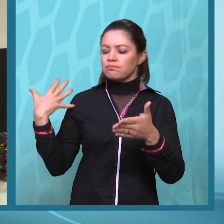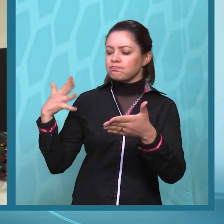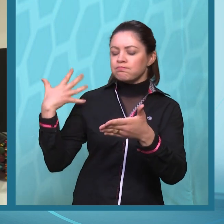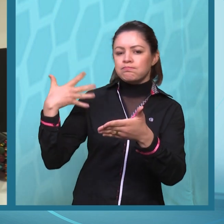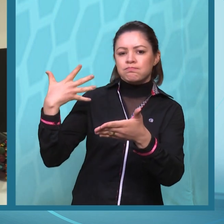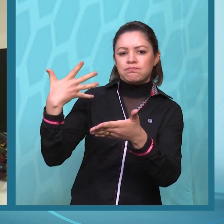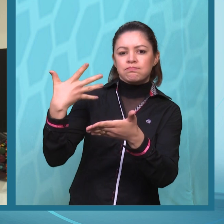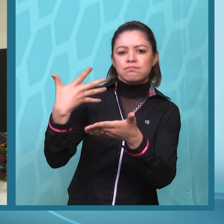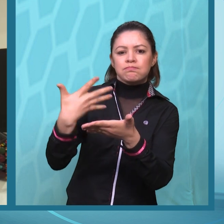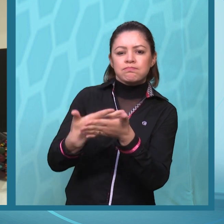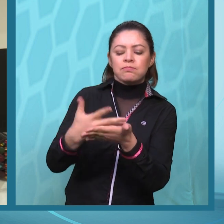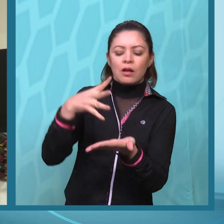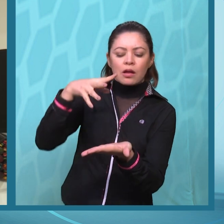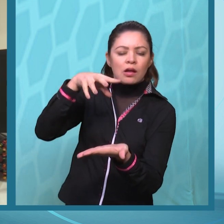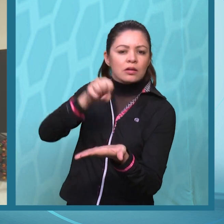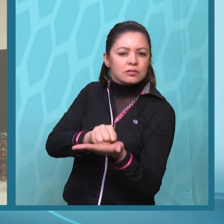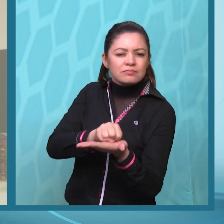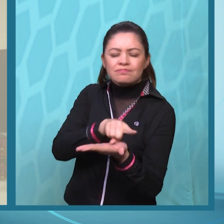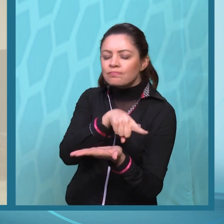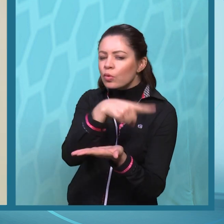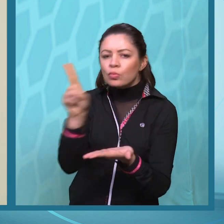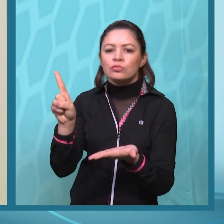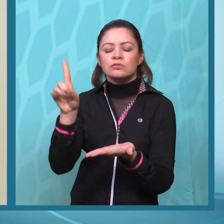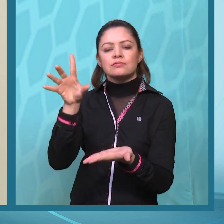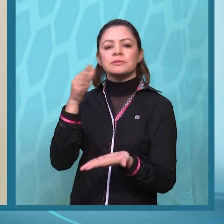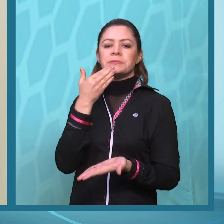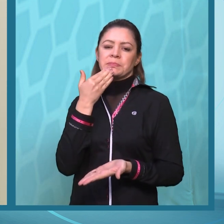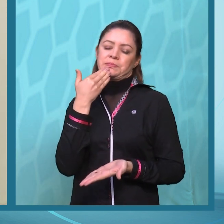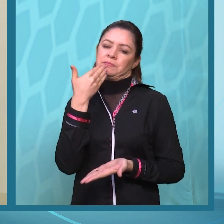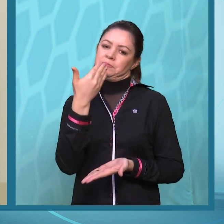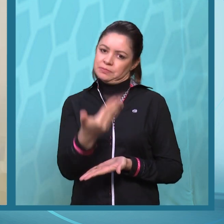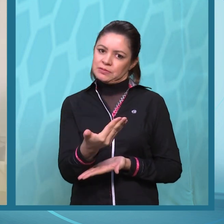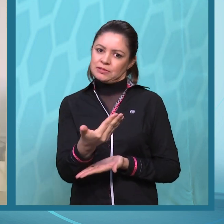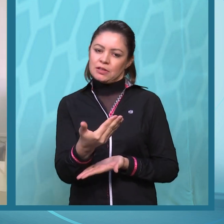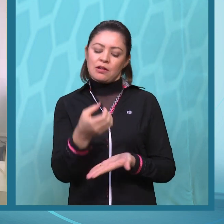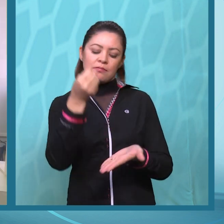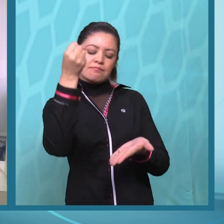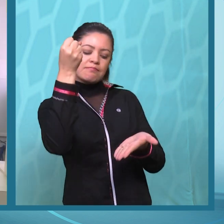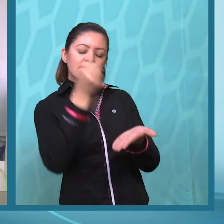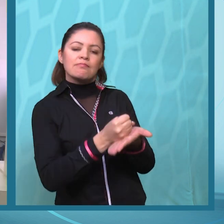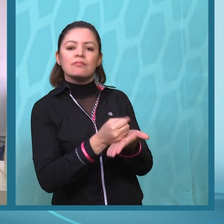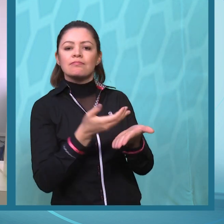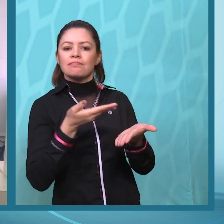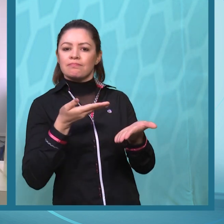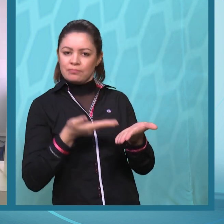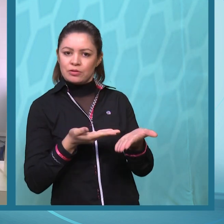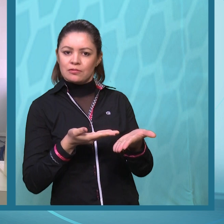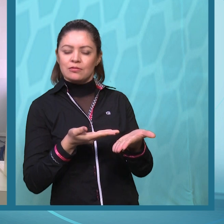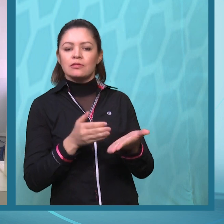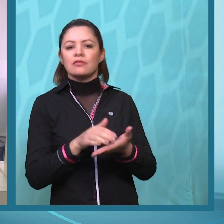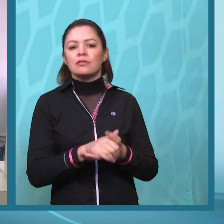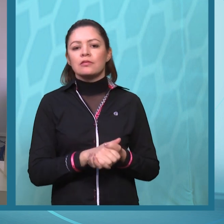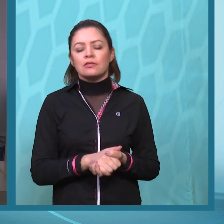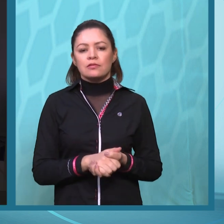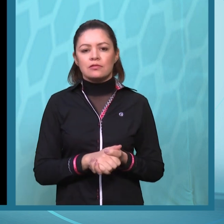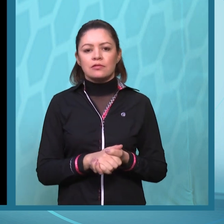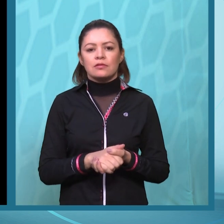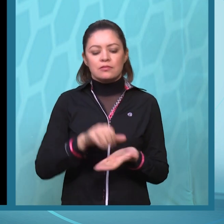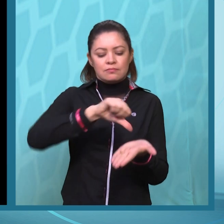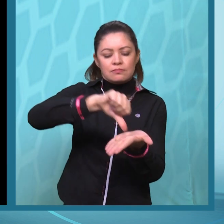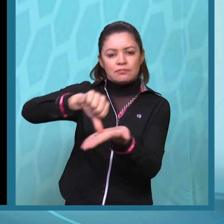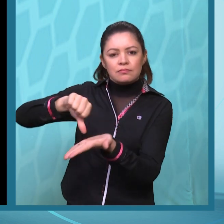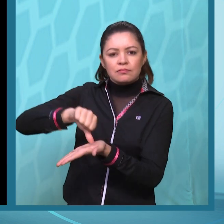até o último dia de inscrições para o processo seletivo, num dos protocolos da nossa instituição.